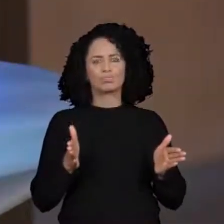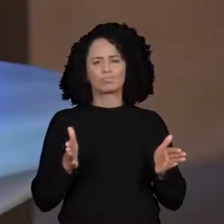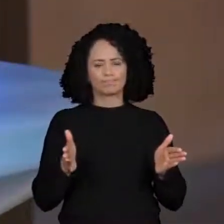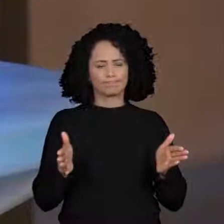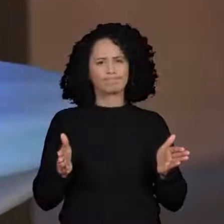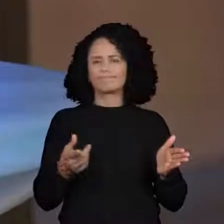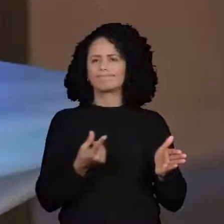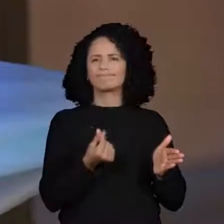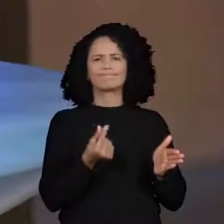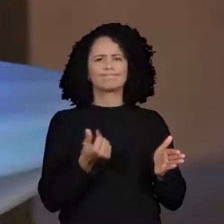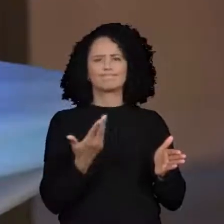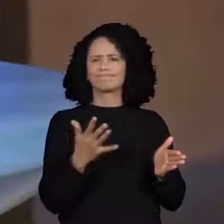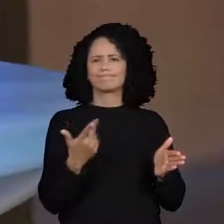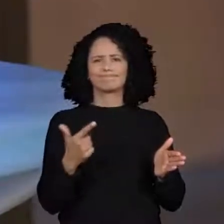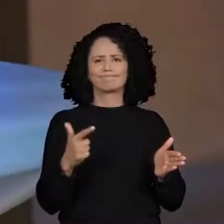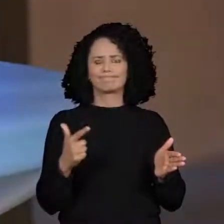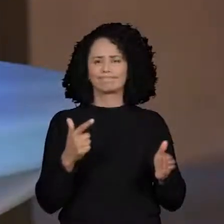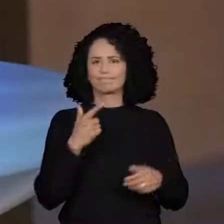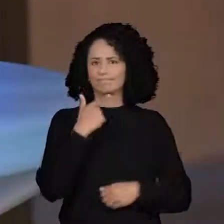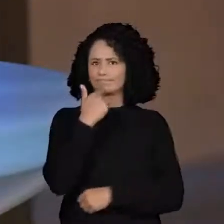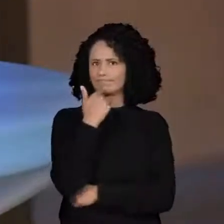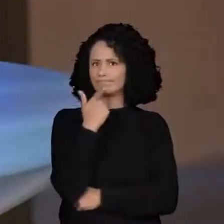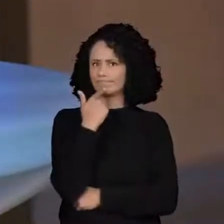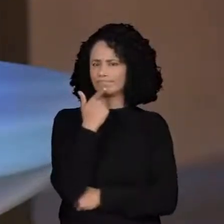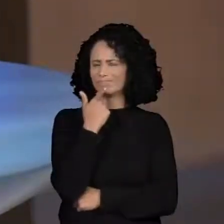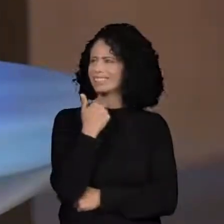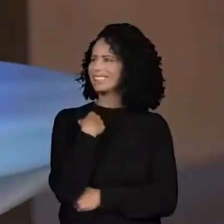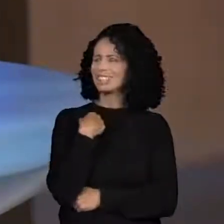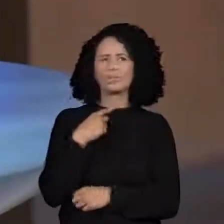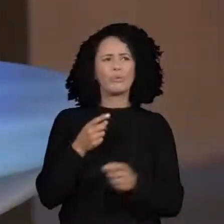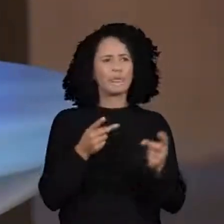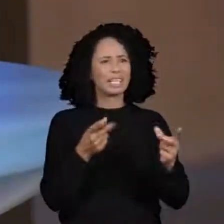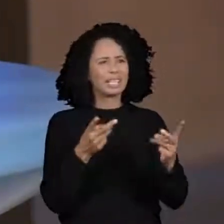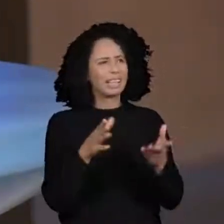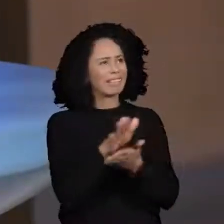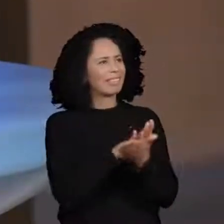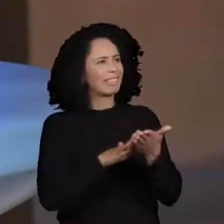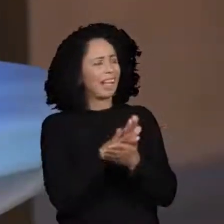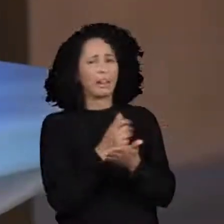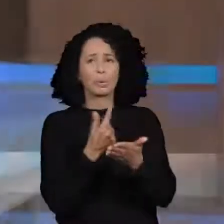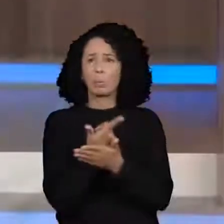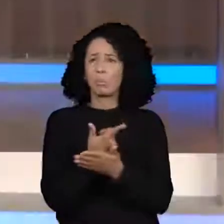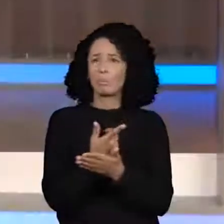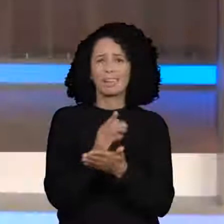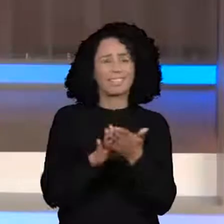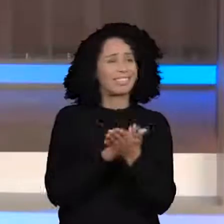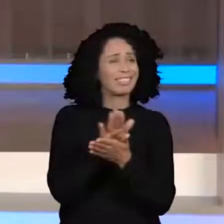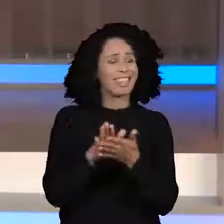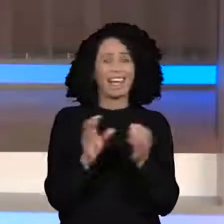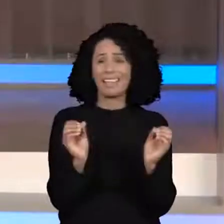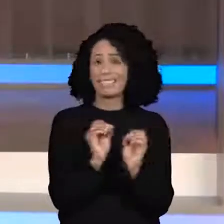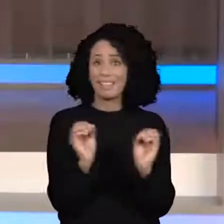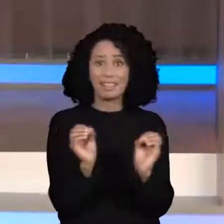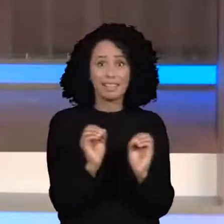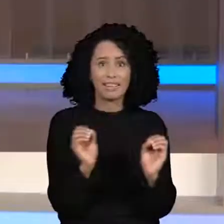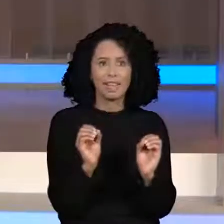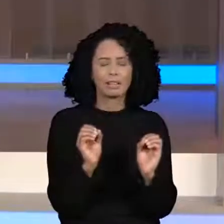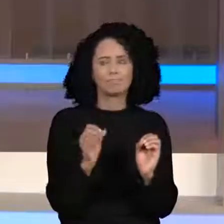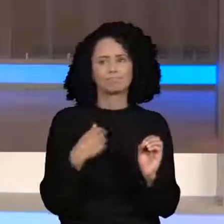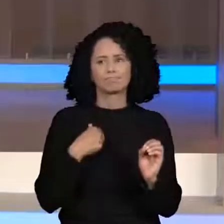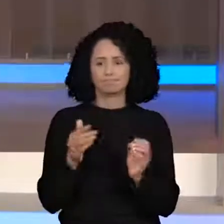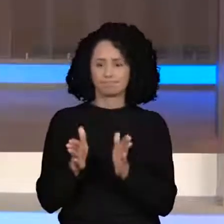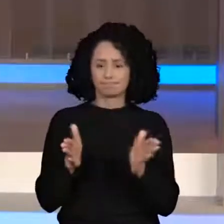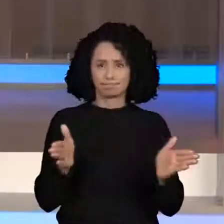Então, eu não tenho dinheiro nem para vender, nem para comprar. Então, quer dizer, eu vou, nesse primeiro